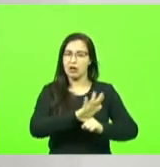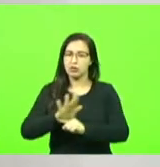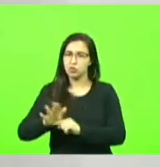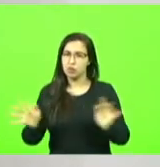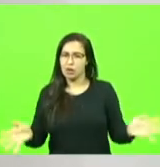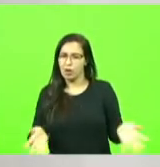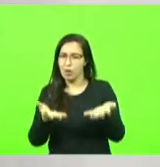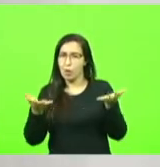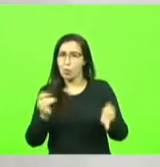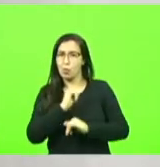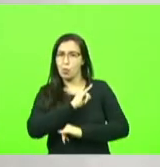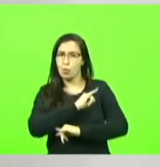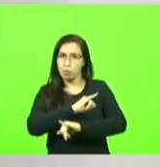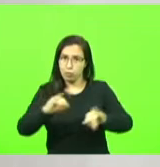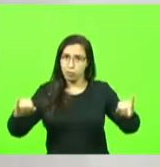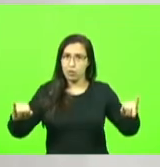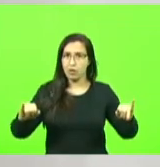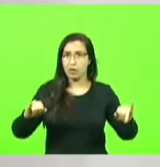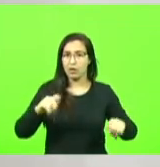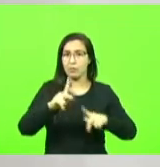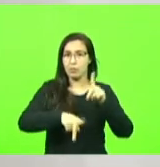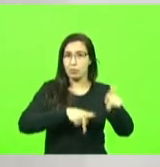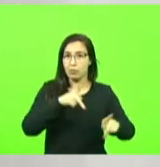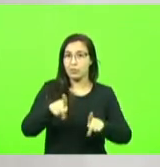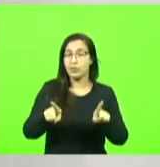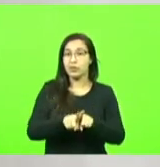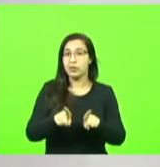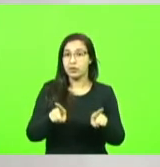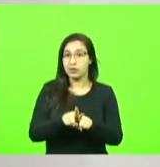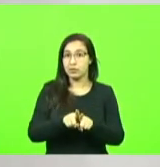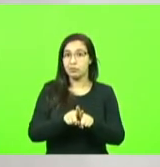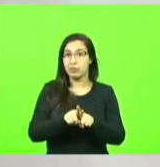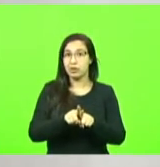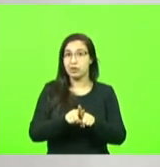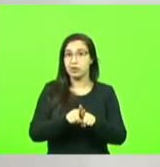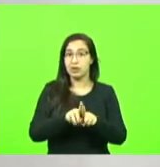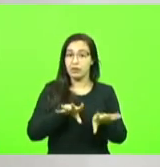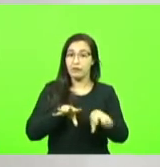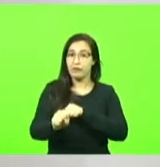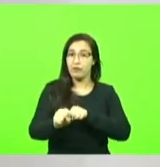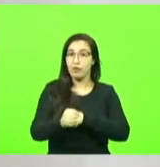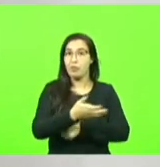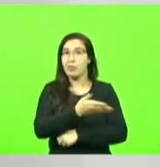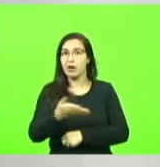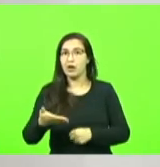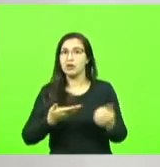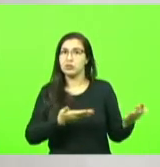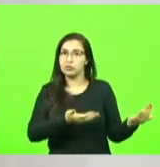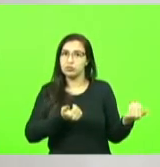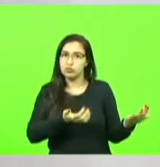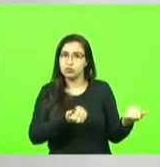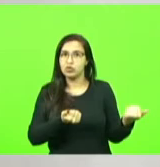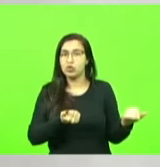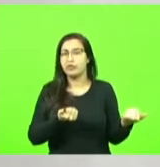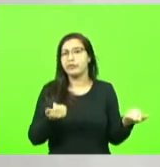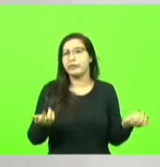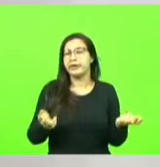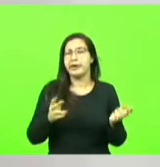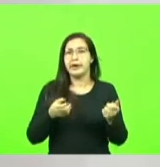da população e o engajamento dos formadores de opinião os custos com consultas exames